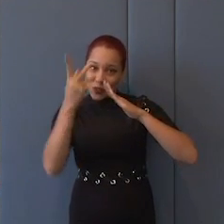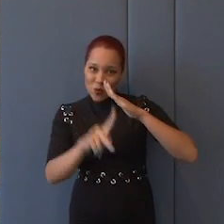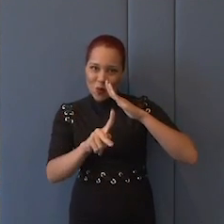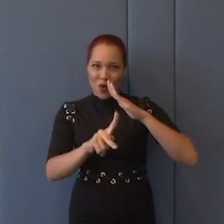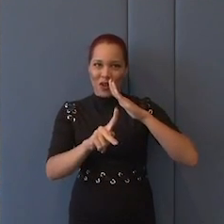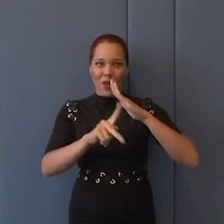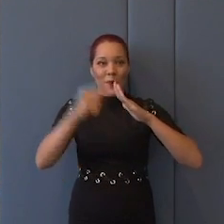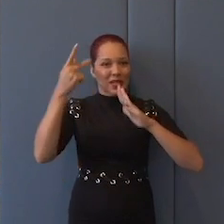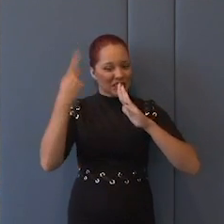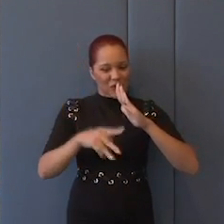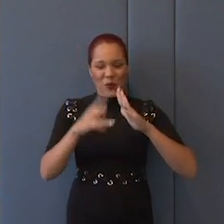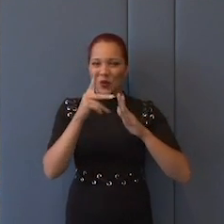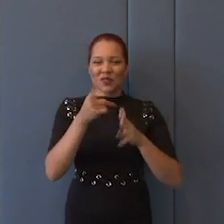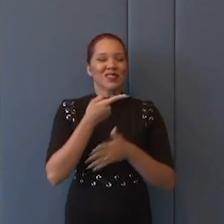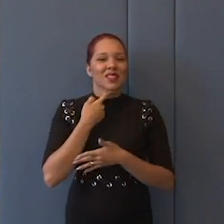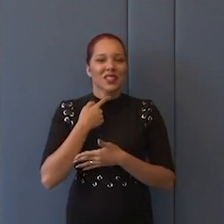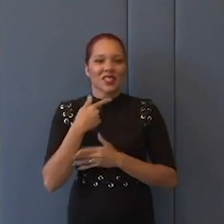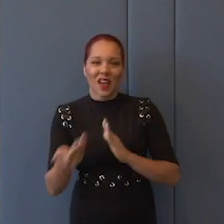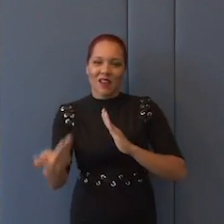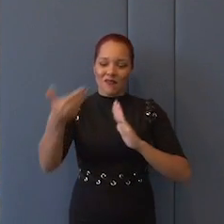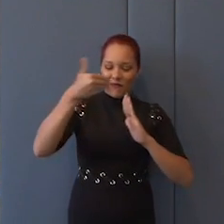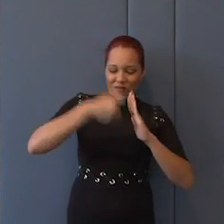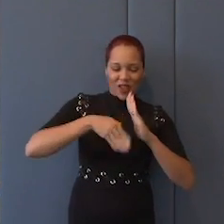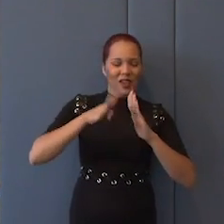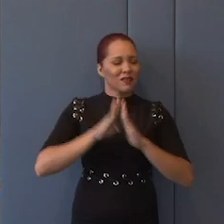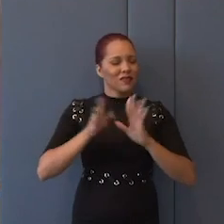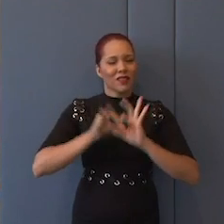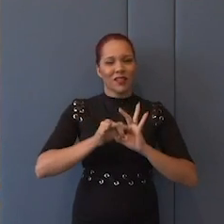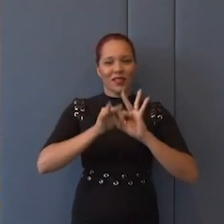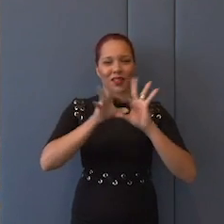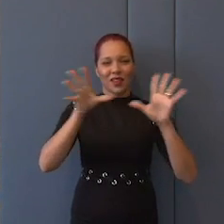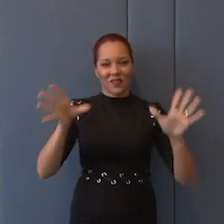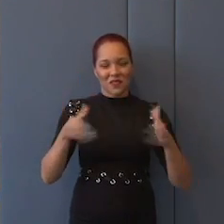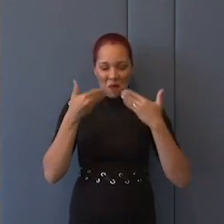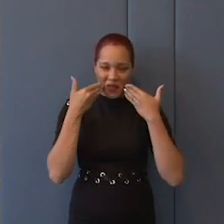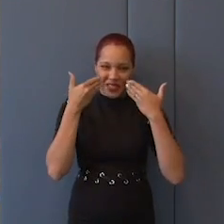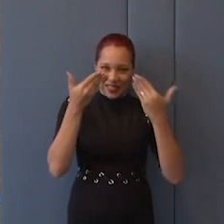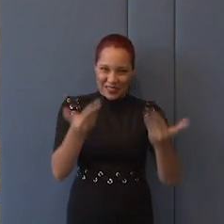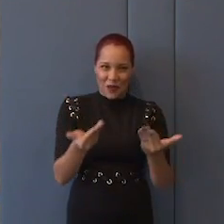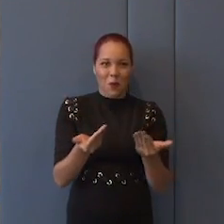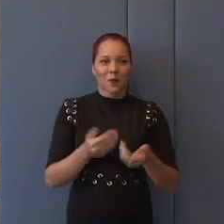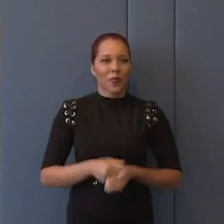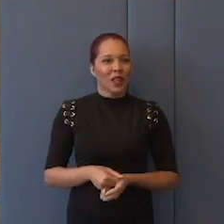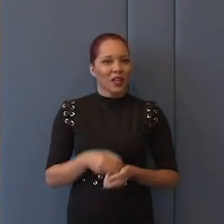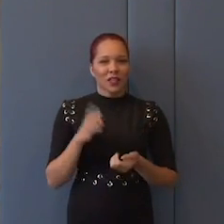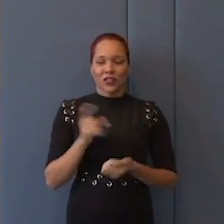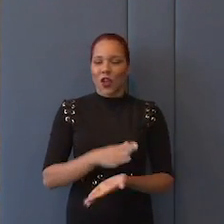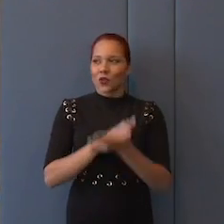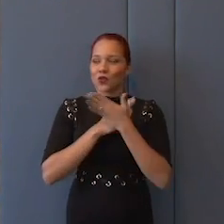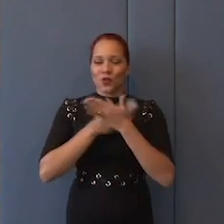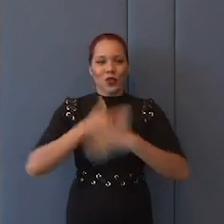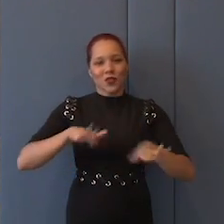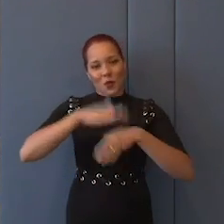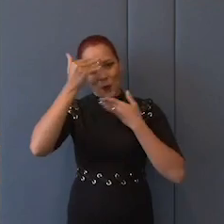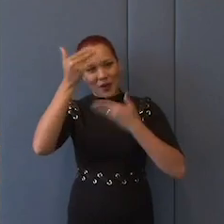é sua quando o senhor desejar vir nos dar mais uma dessas suas apresentações que só engrandecem a todos nós.